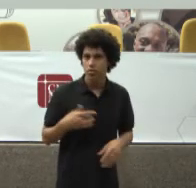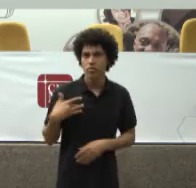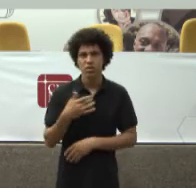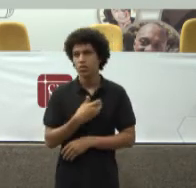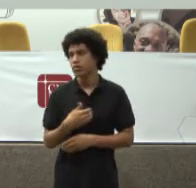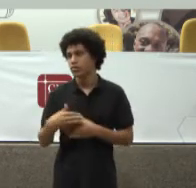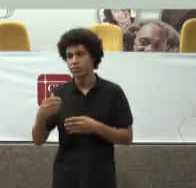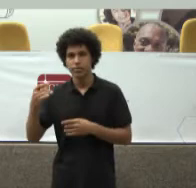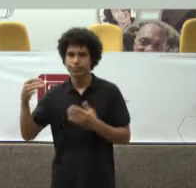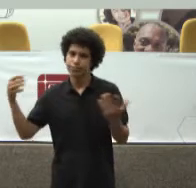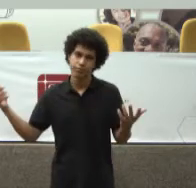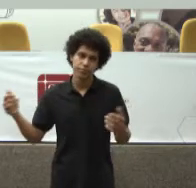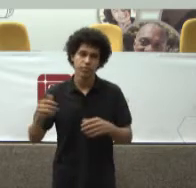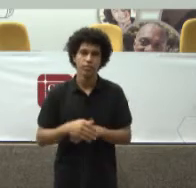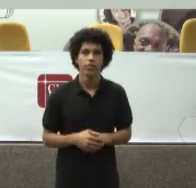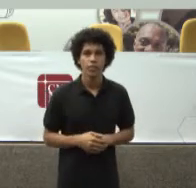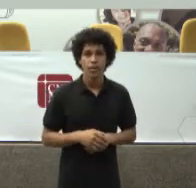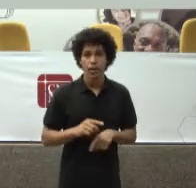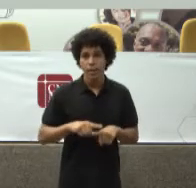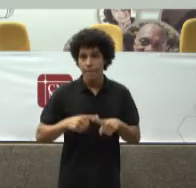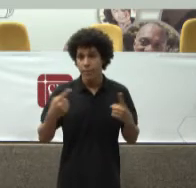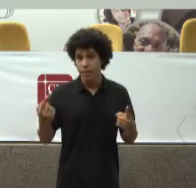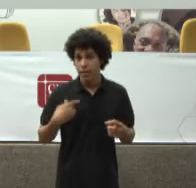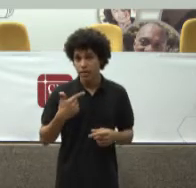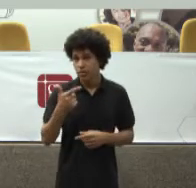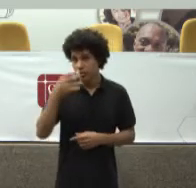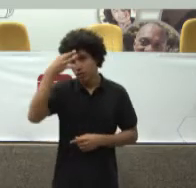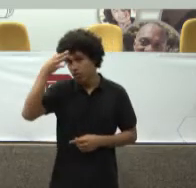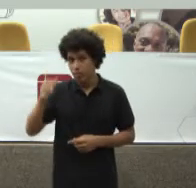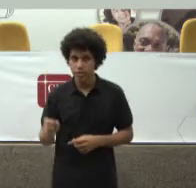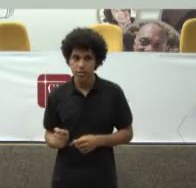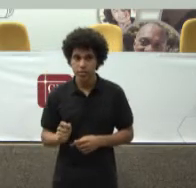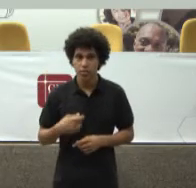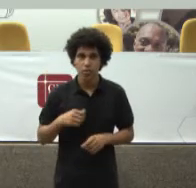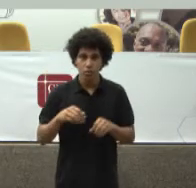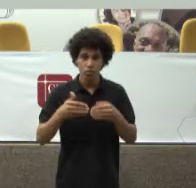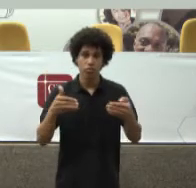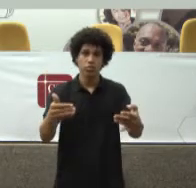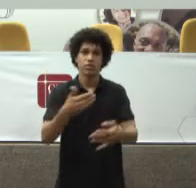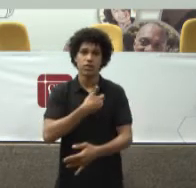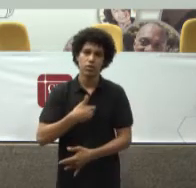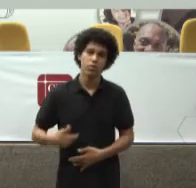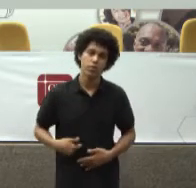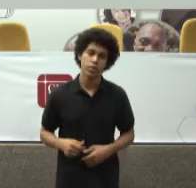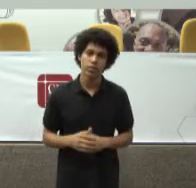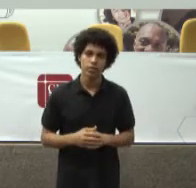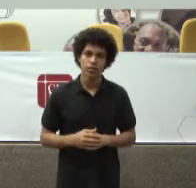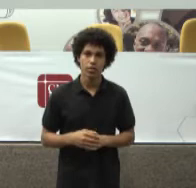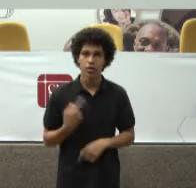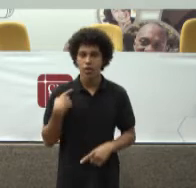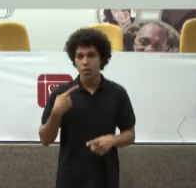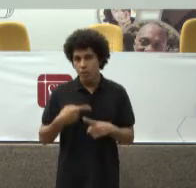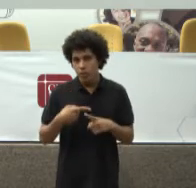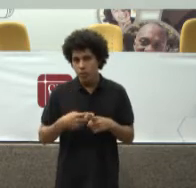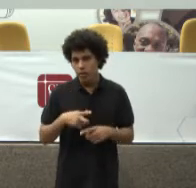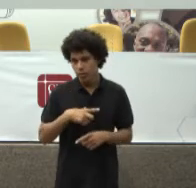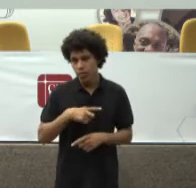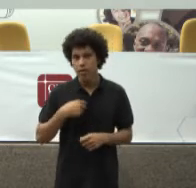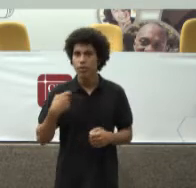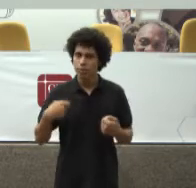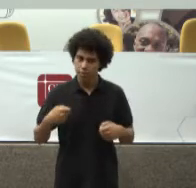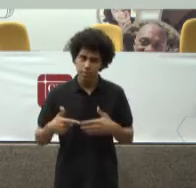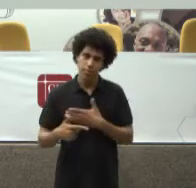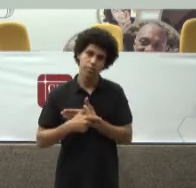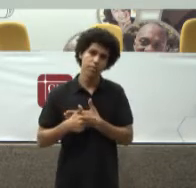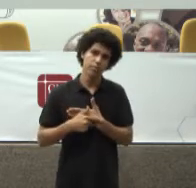Mas Há uma Incompreensão Do Ministério Público Porque Nós também Temos o dever De